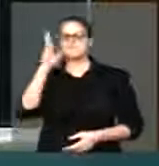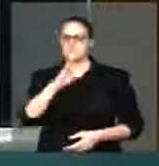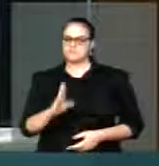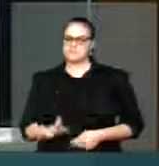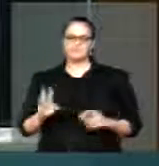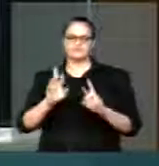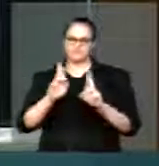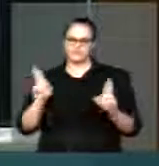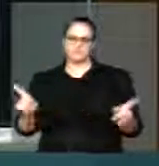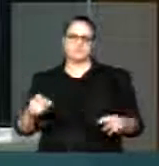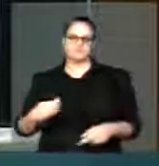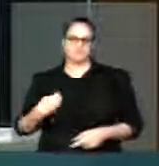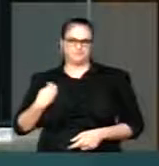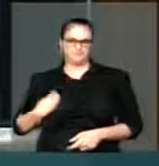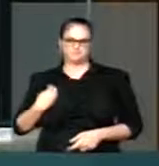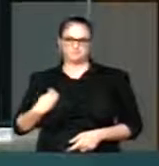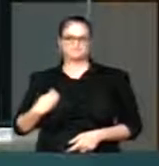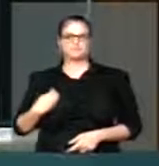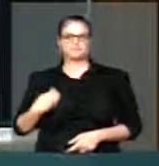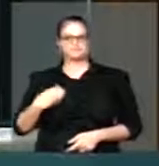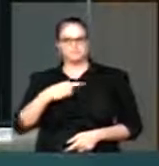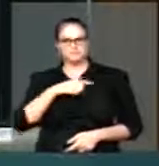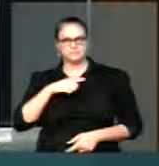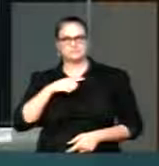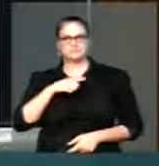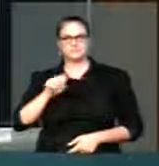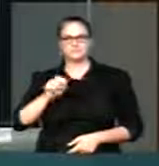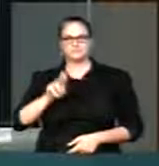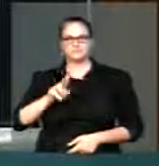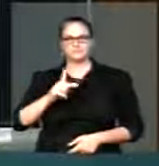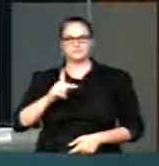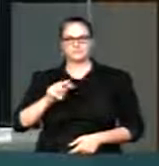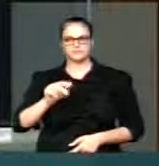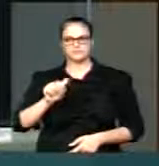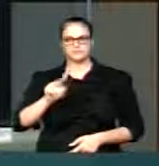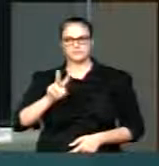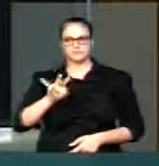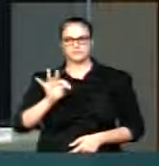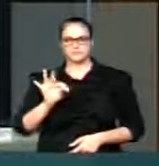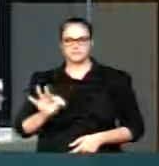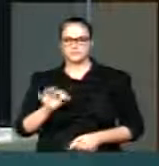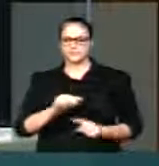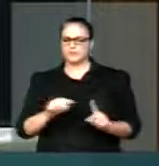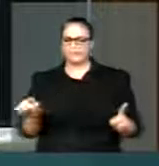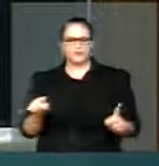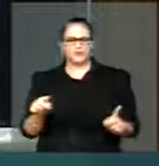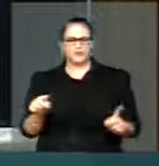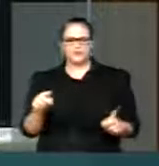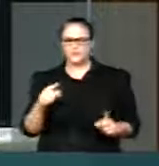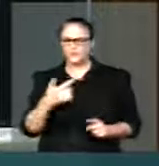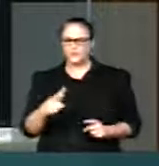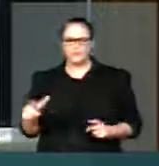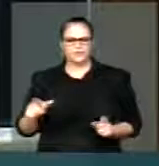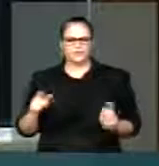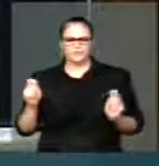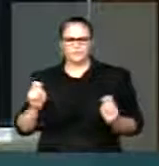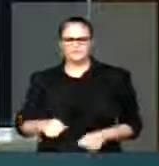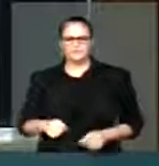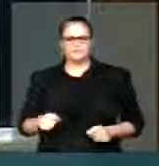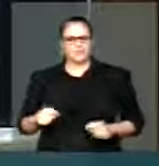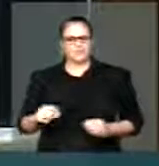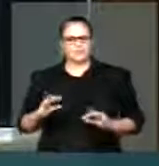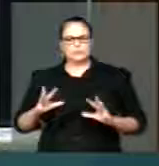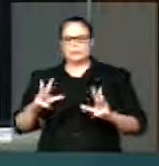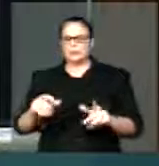situação Nós teríamos superávit Mas a incompetência é generalizada A